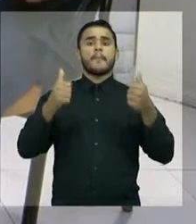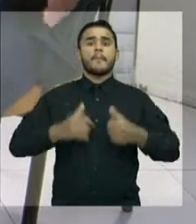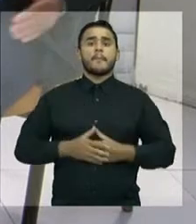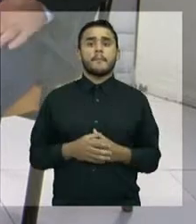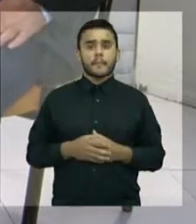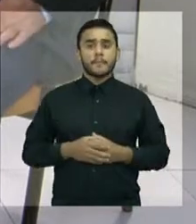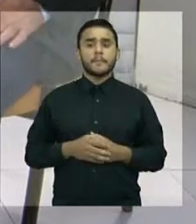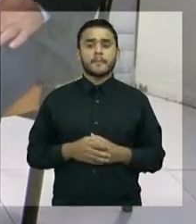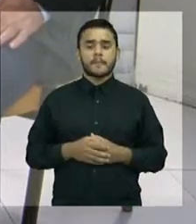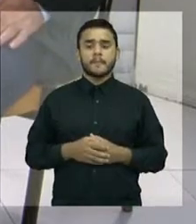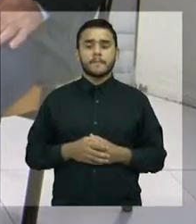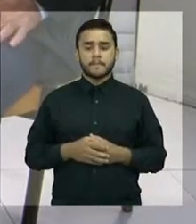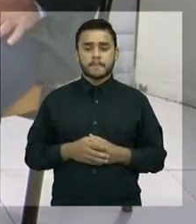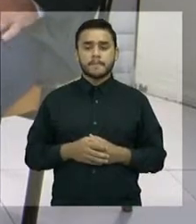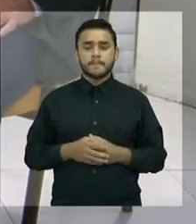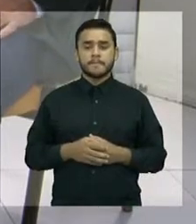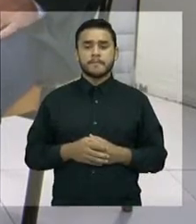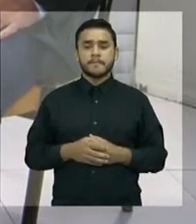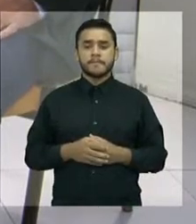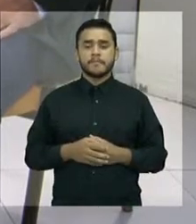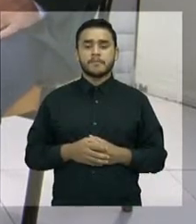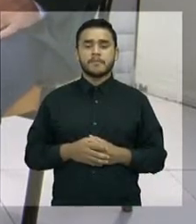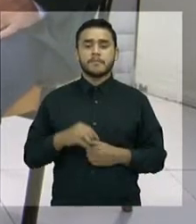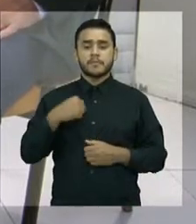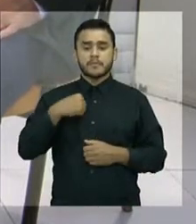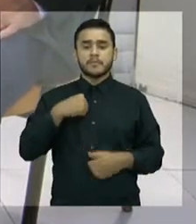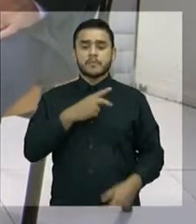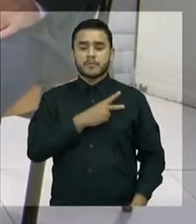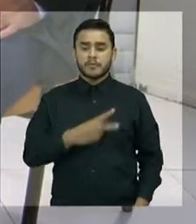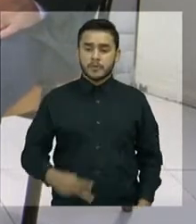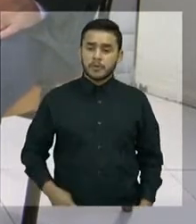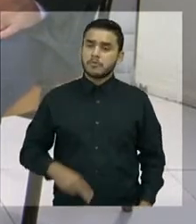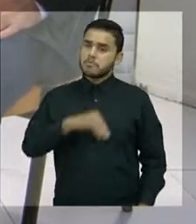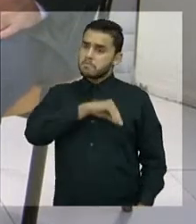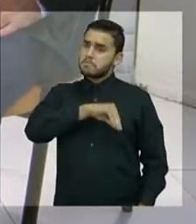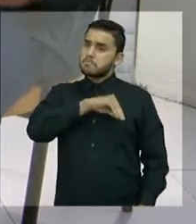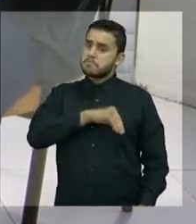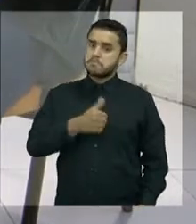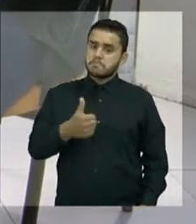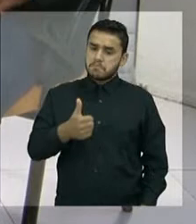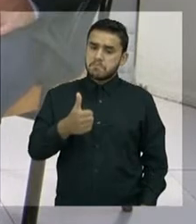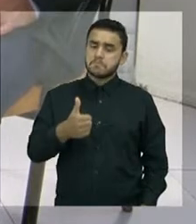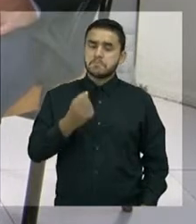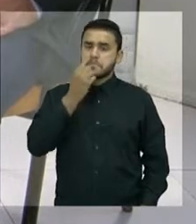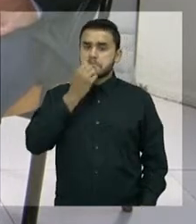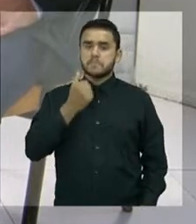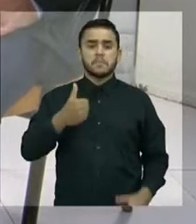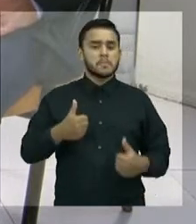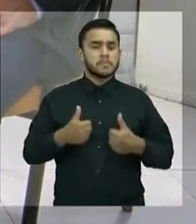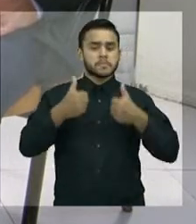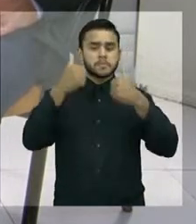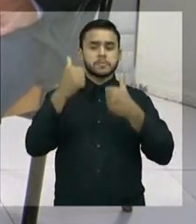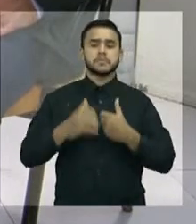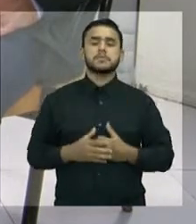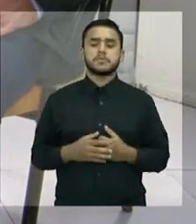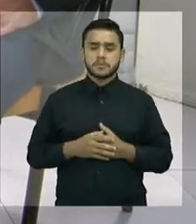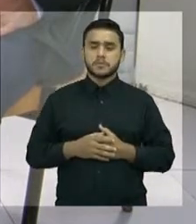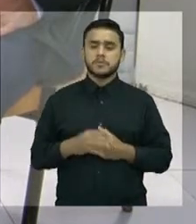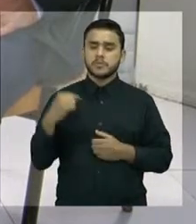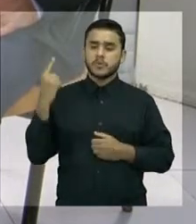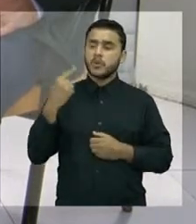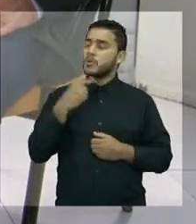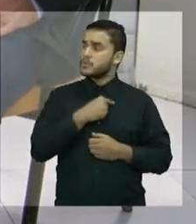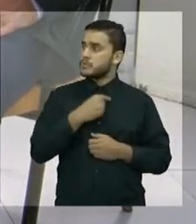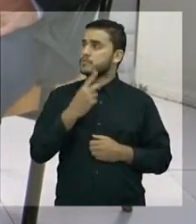não está igual um simples trabalhador, não pode deixar de reconhecer. Mas aquilo vem dentro da gente e isso é valorizado por nós.